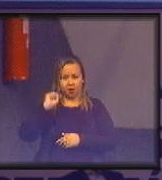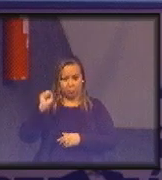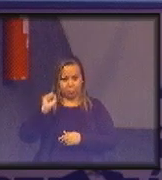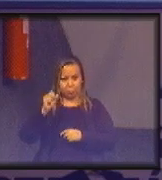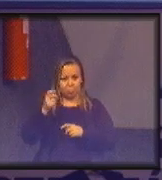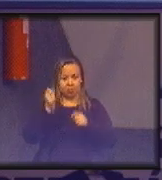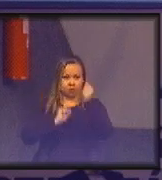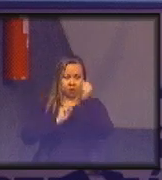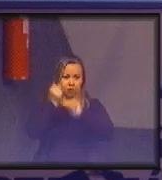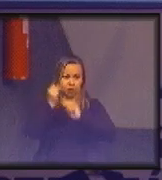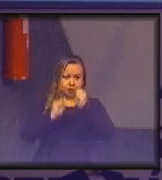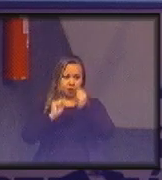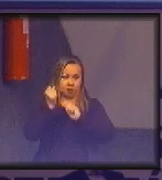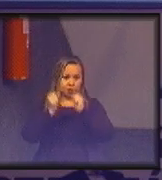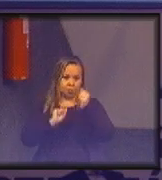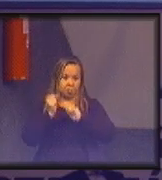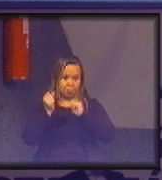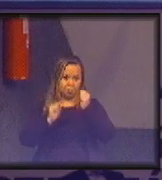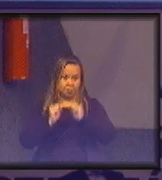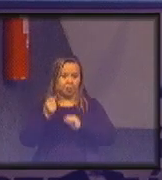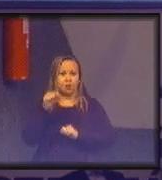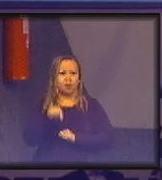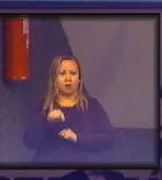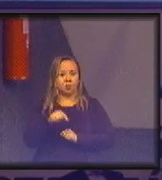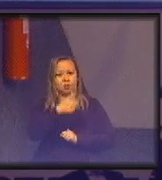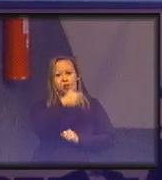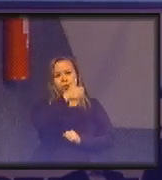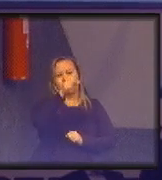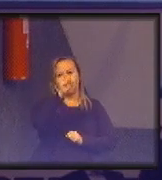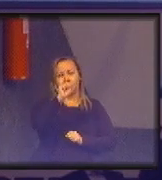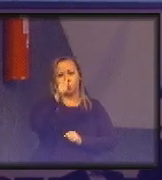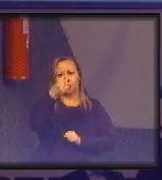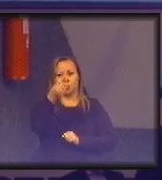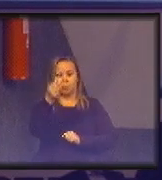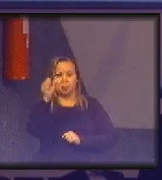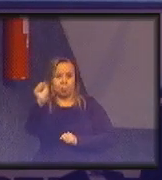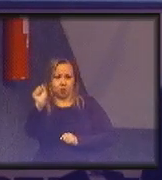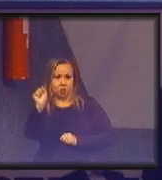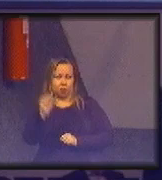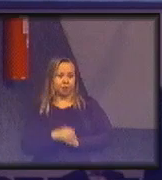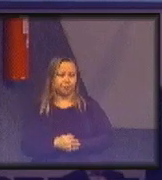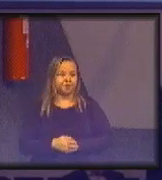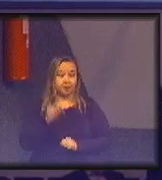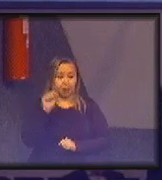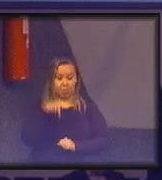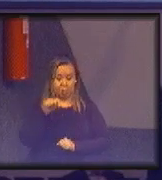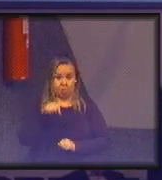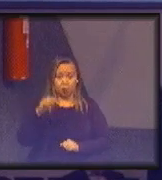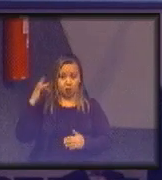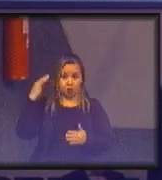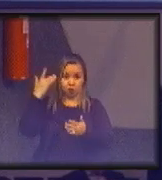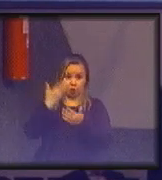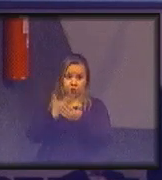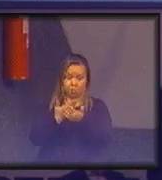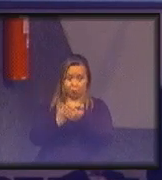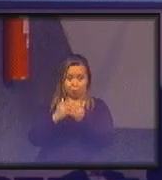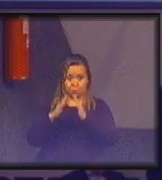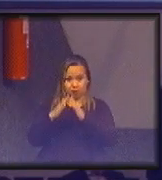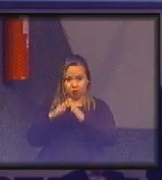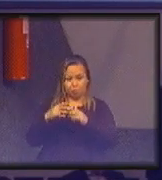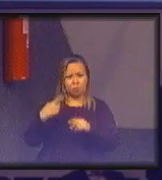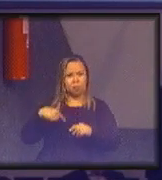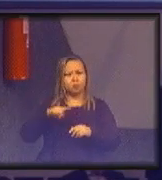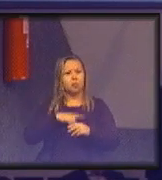o Public School Act em 1868 no Reino Unido. Essa a escola do jeito que a gente